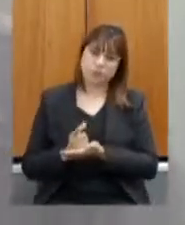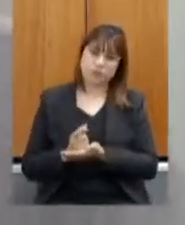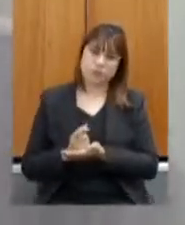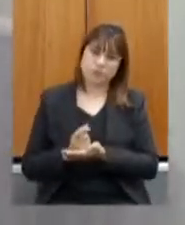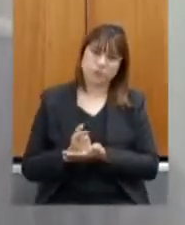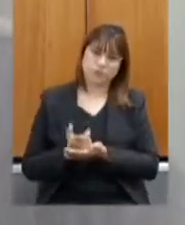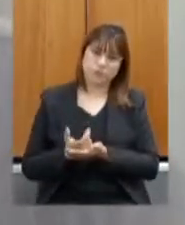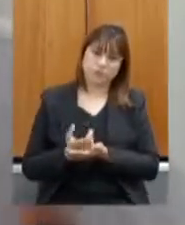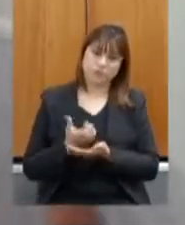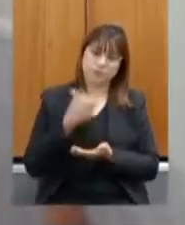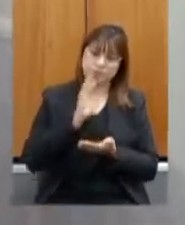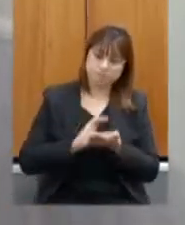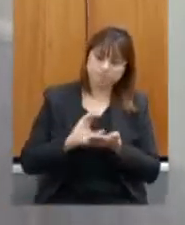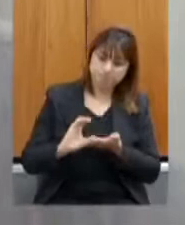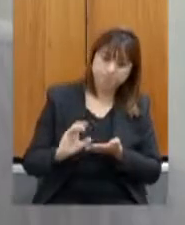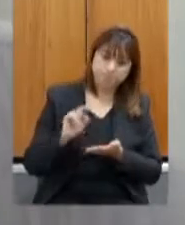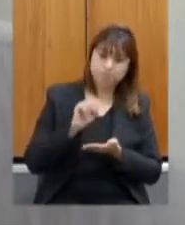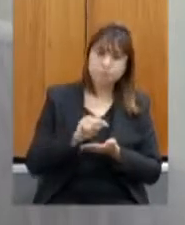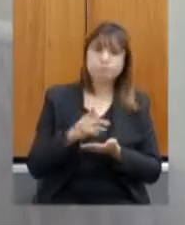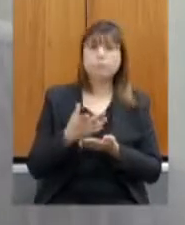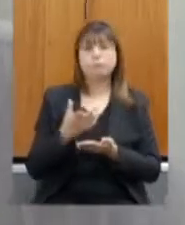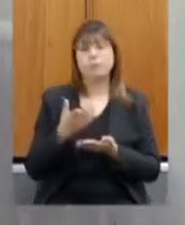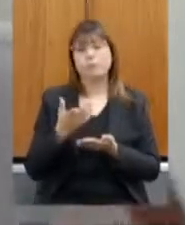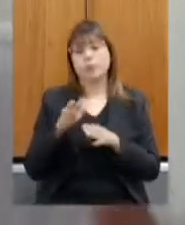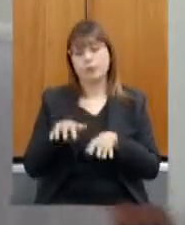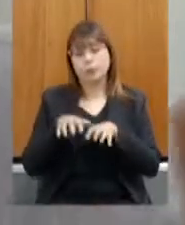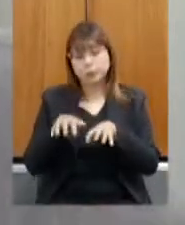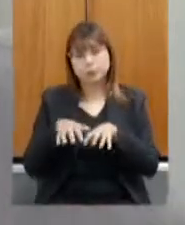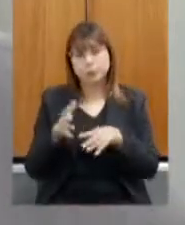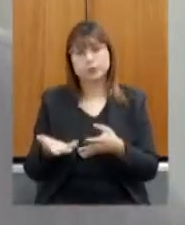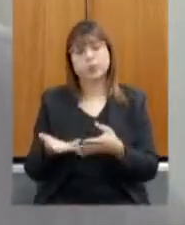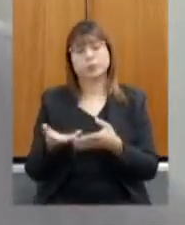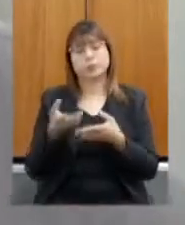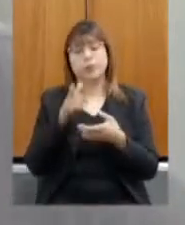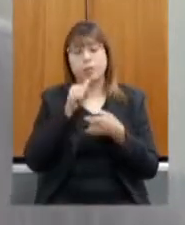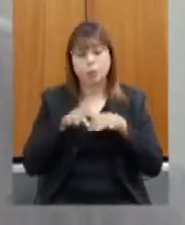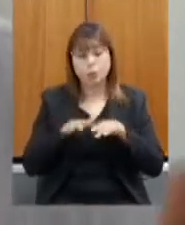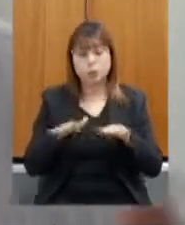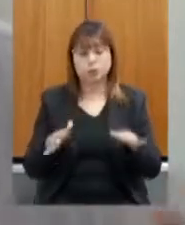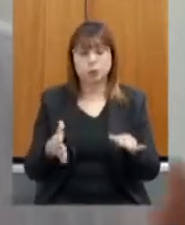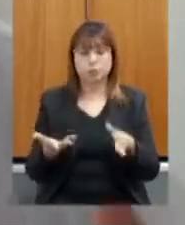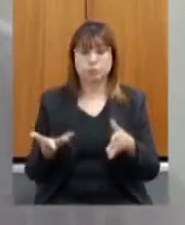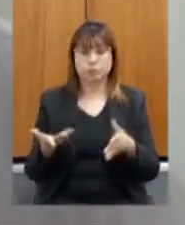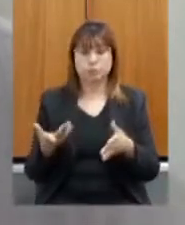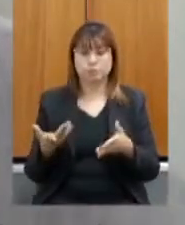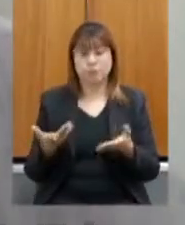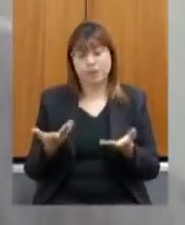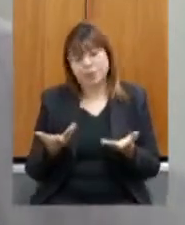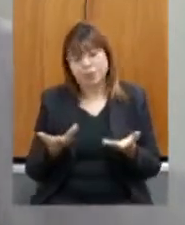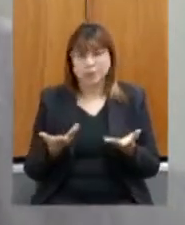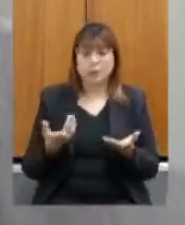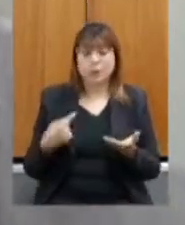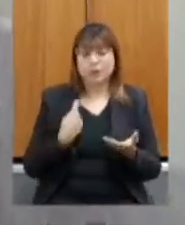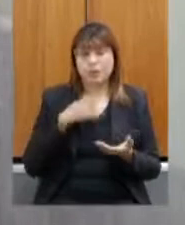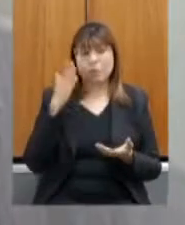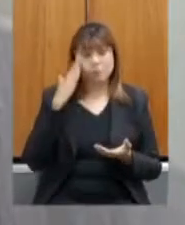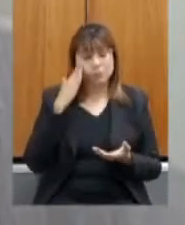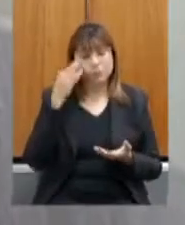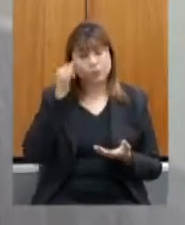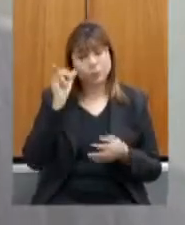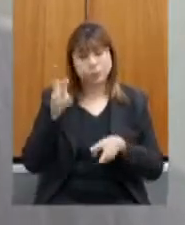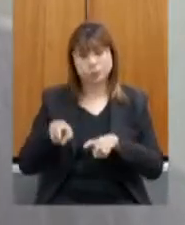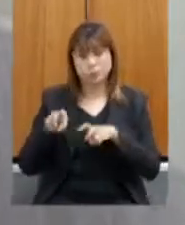eu acho que seria trabalho a gente sabe a importância do agronegócio para